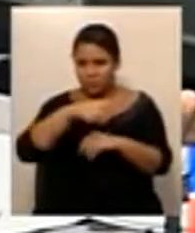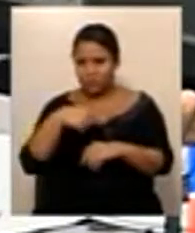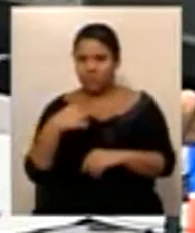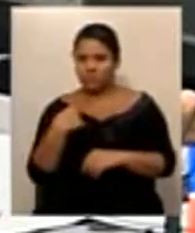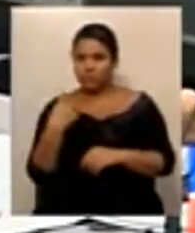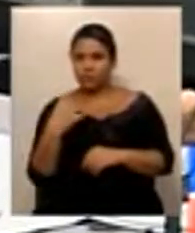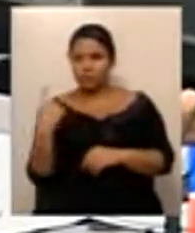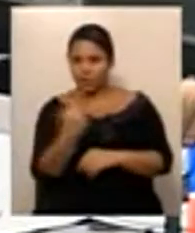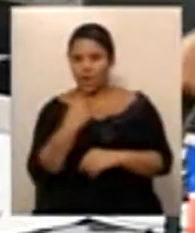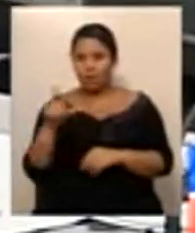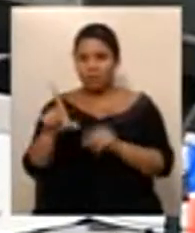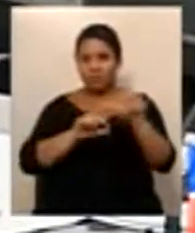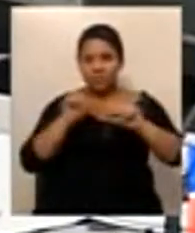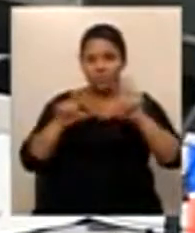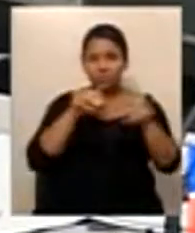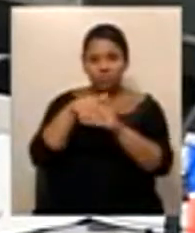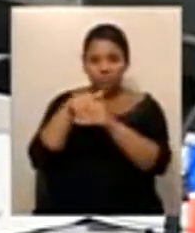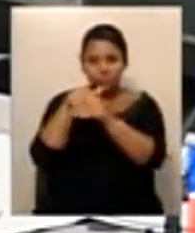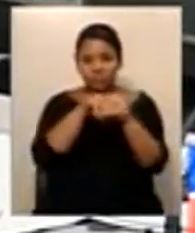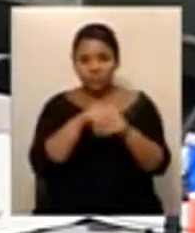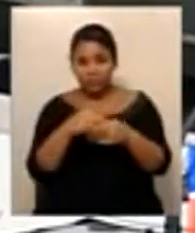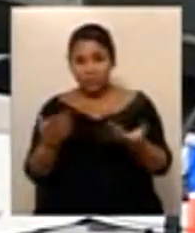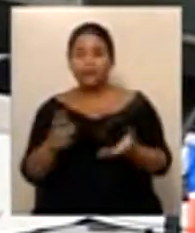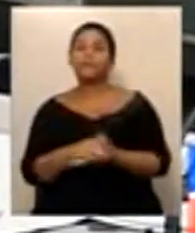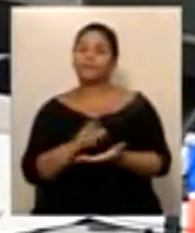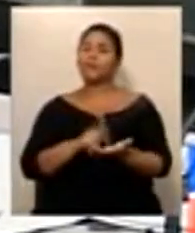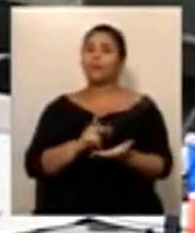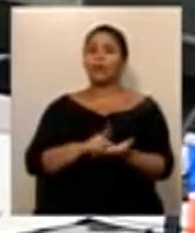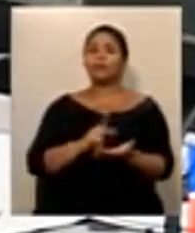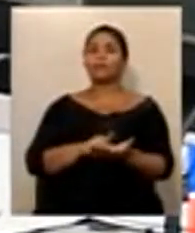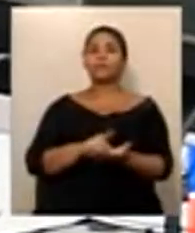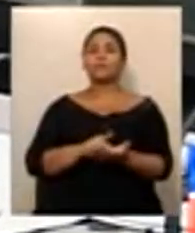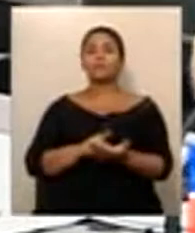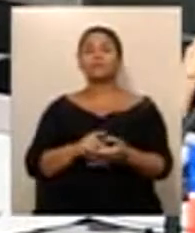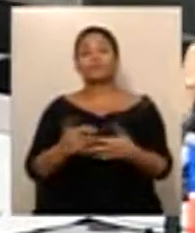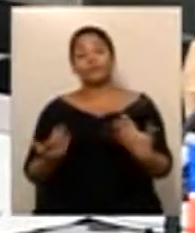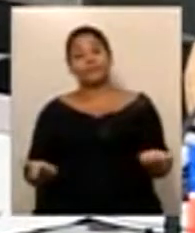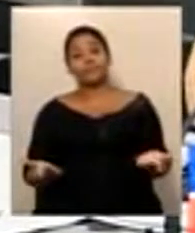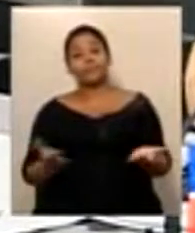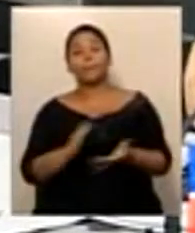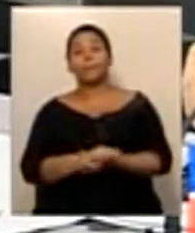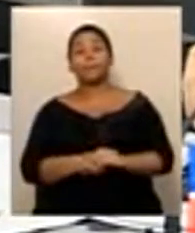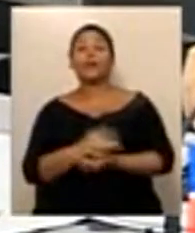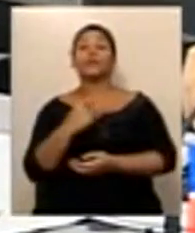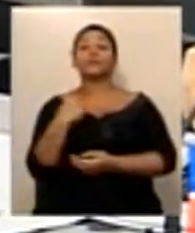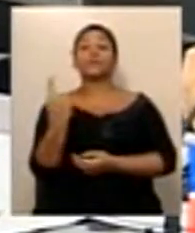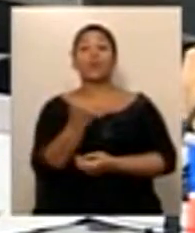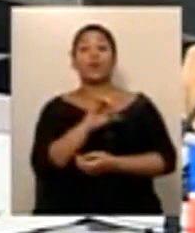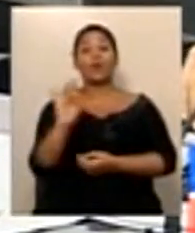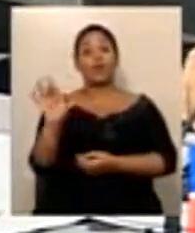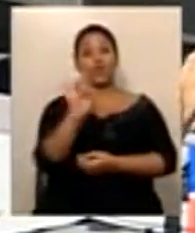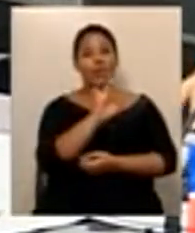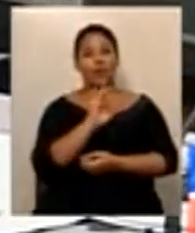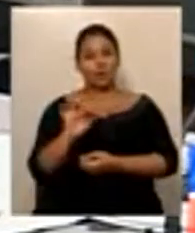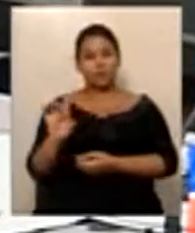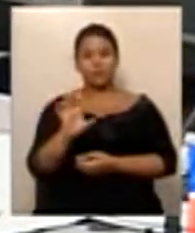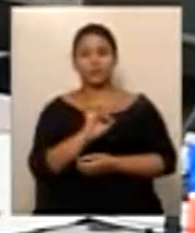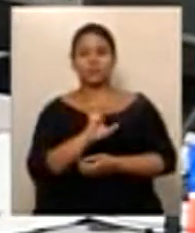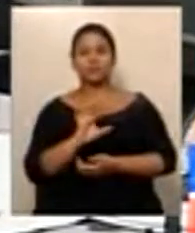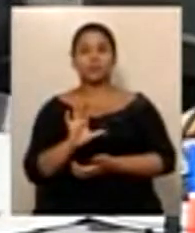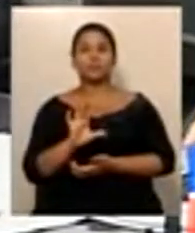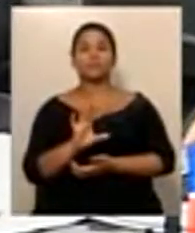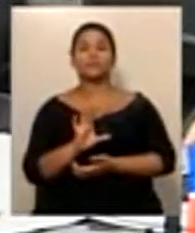Constituição e Regimento. Então, eu só queria, já considerando que nós vamos, e naturalmente,